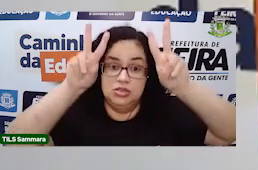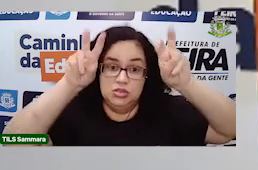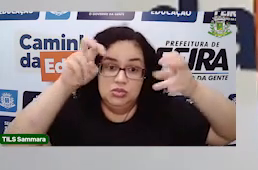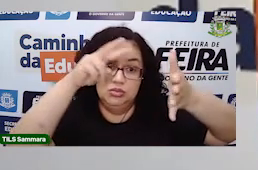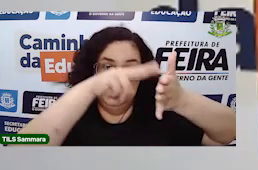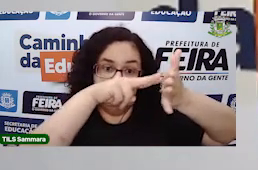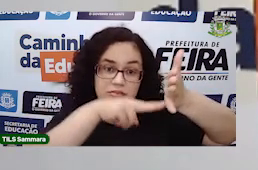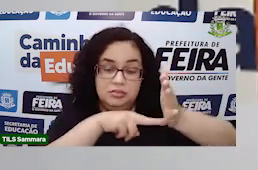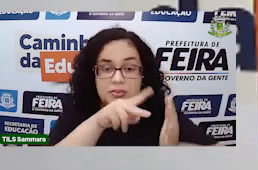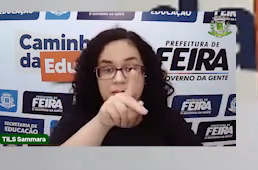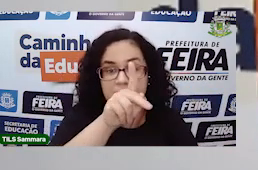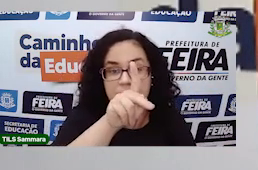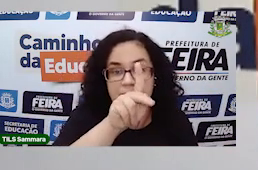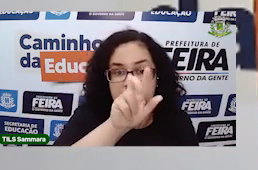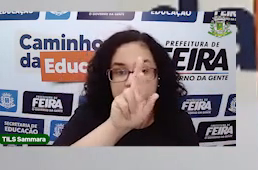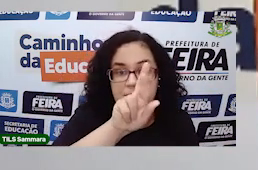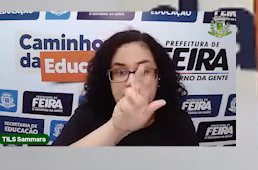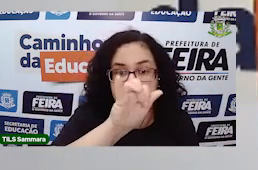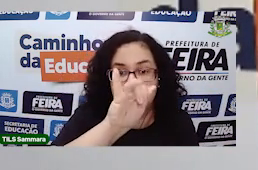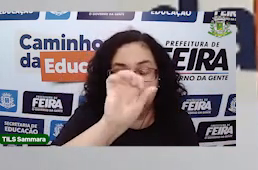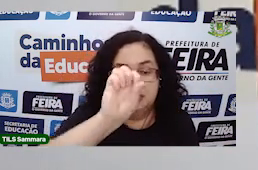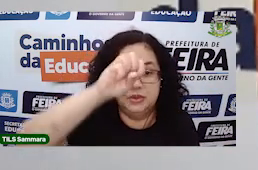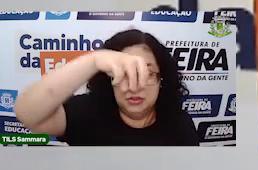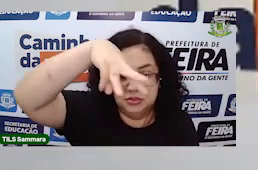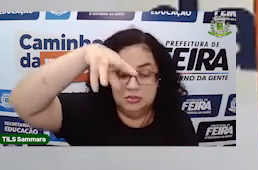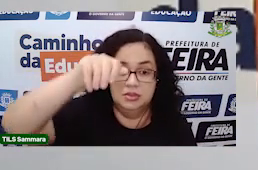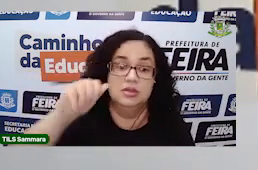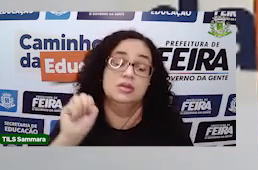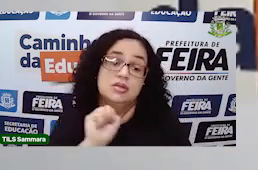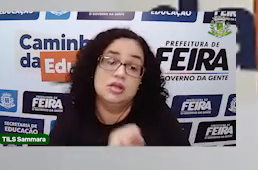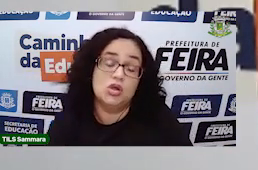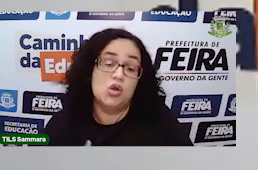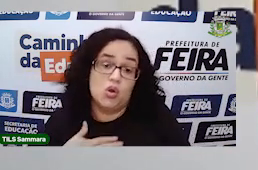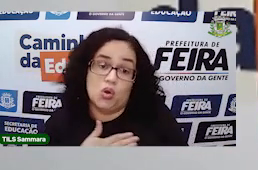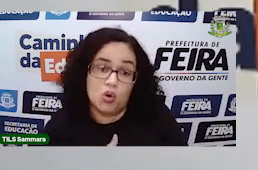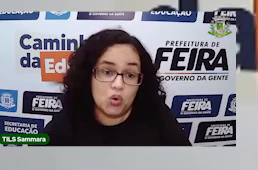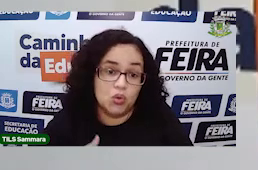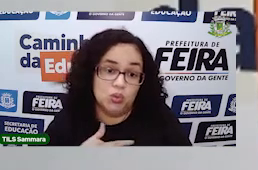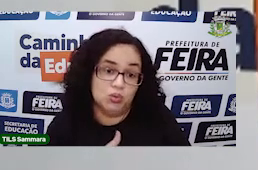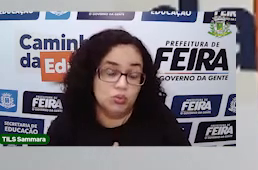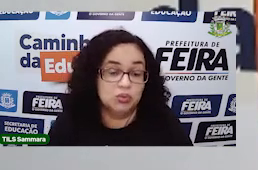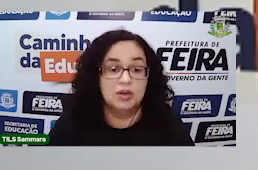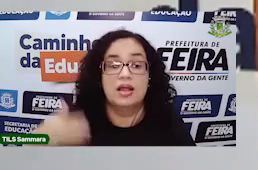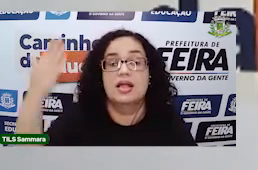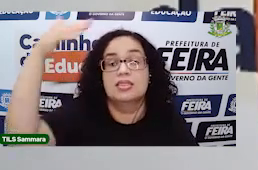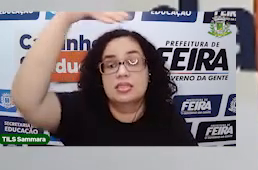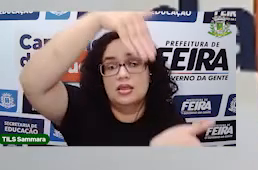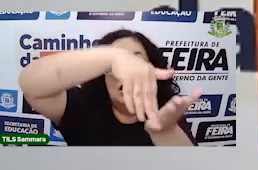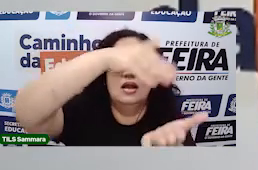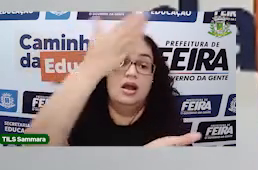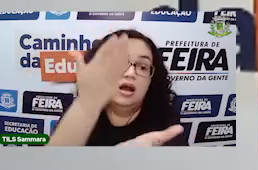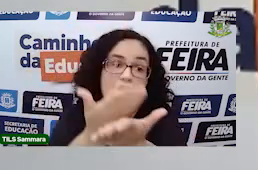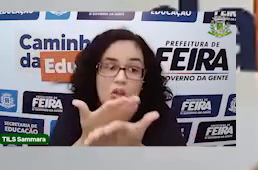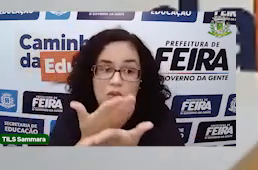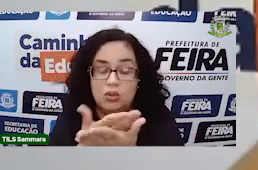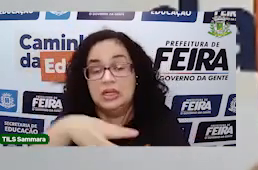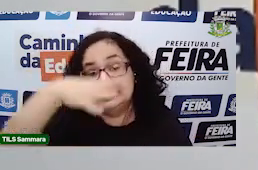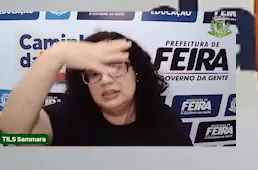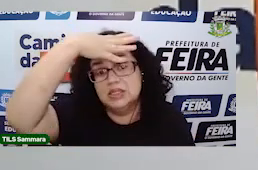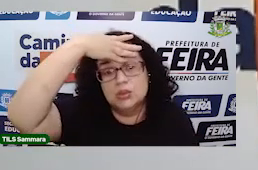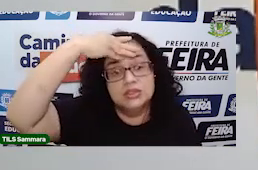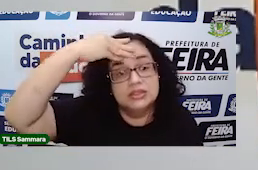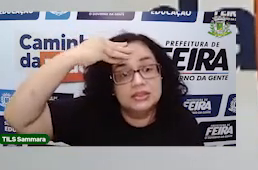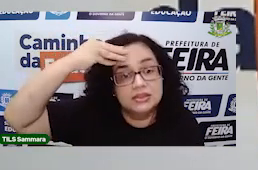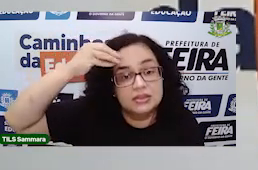Essa foi a nossa aula de prismas, tá bom? Eu espero que vocês tenham gostado. Até